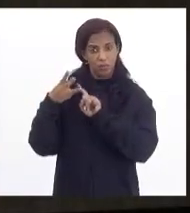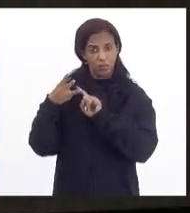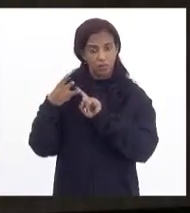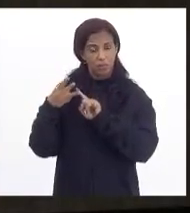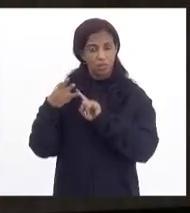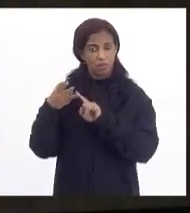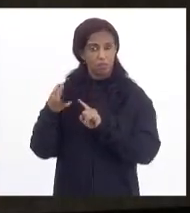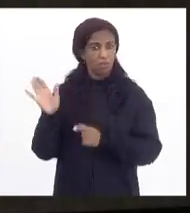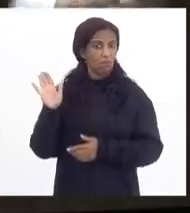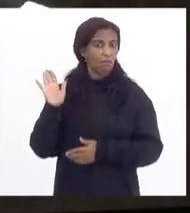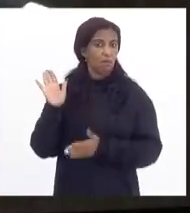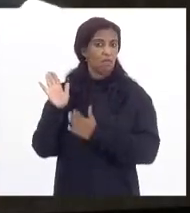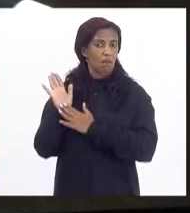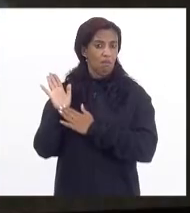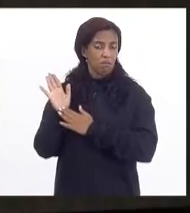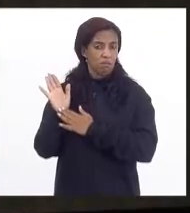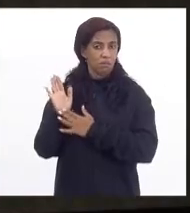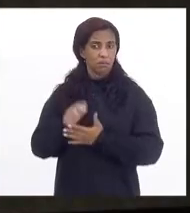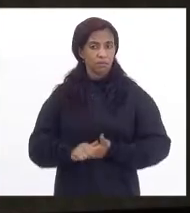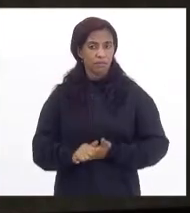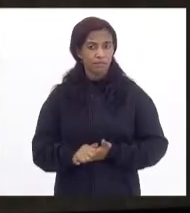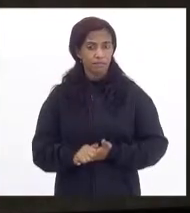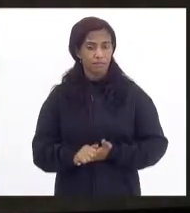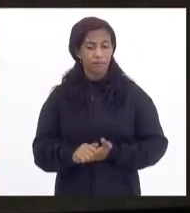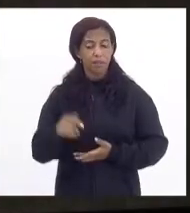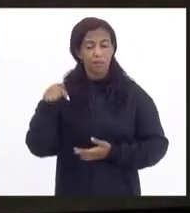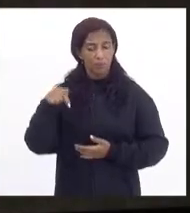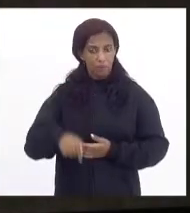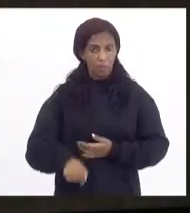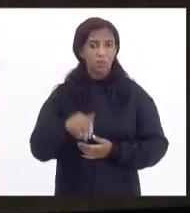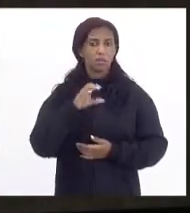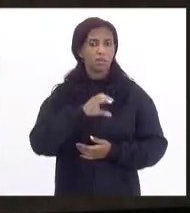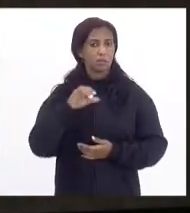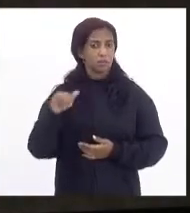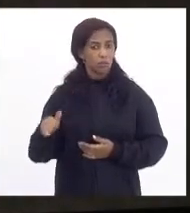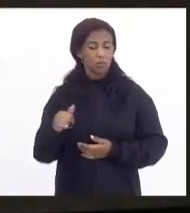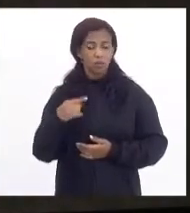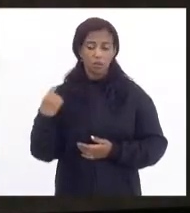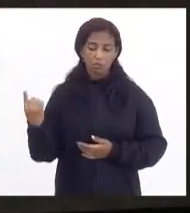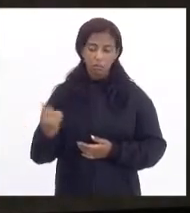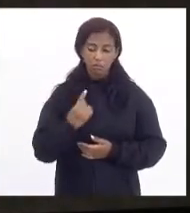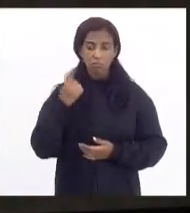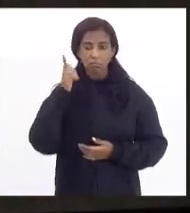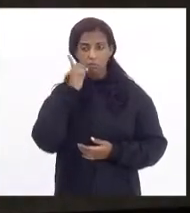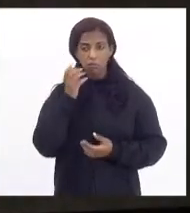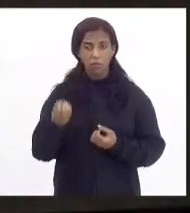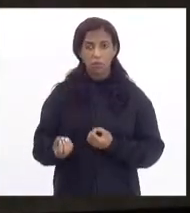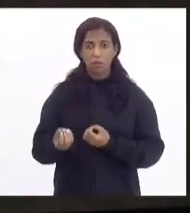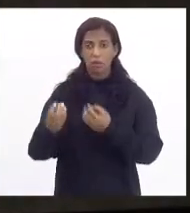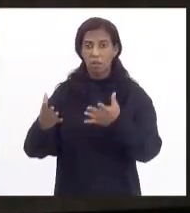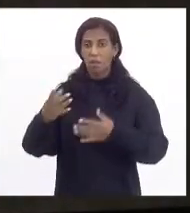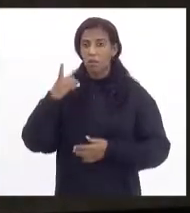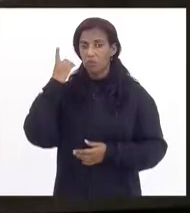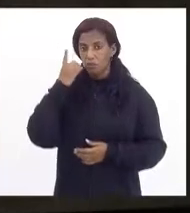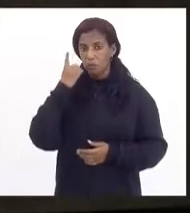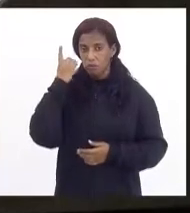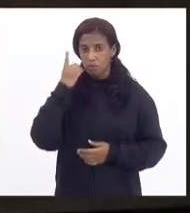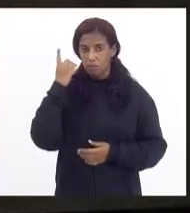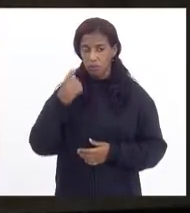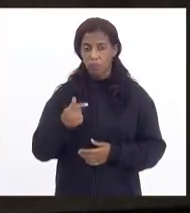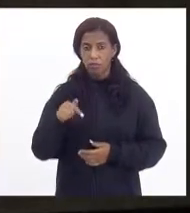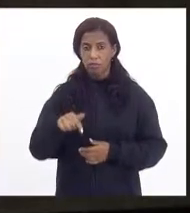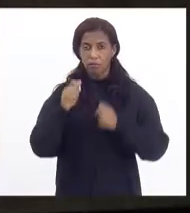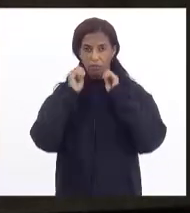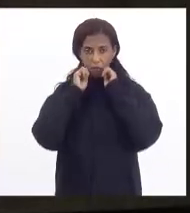e presido a CCJ neste último. E foi nessa CCJ que nós conseguimos dar aos deputados da casa, por conta de uma